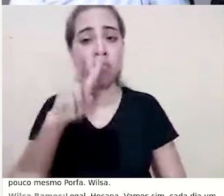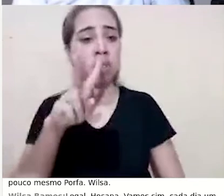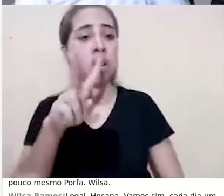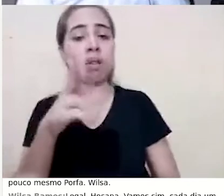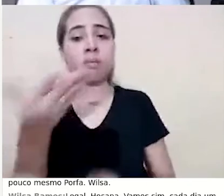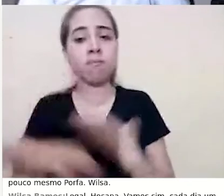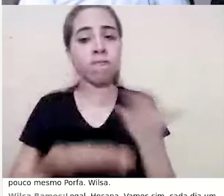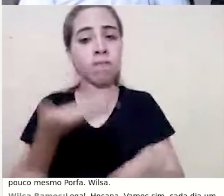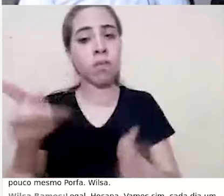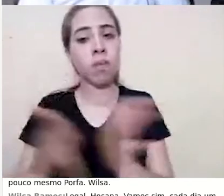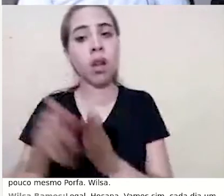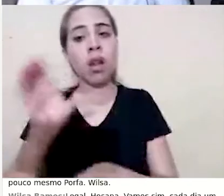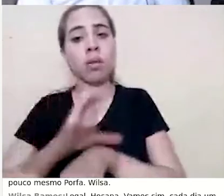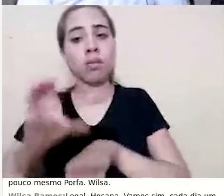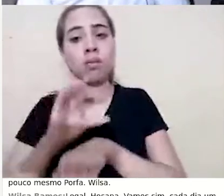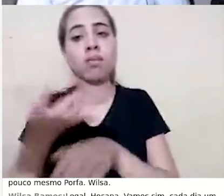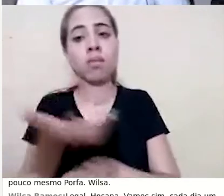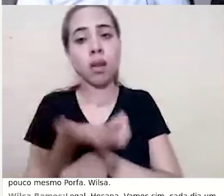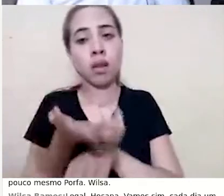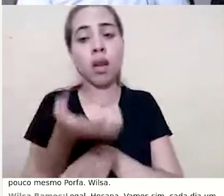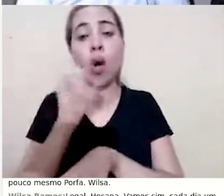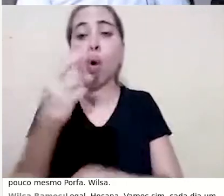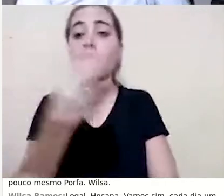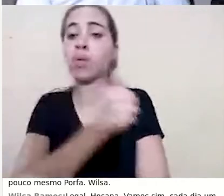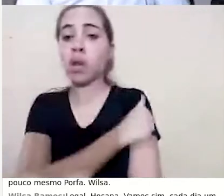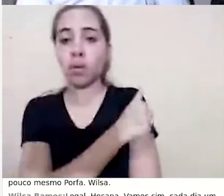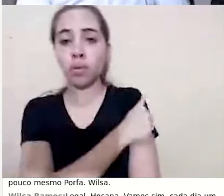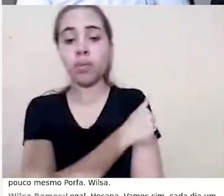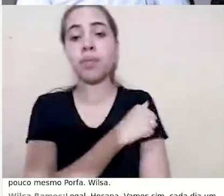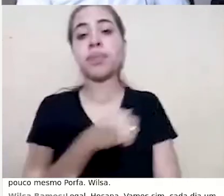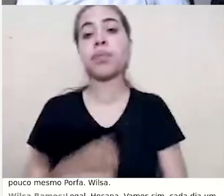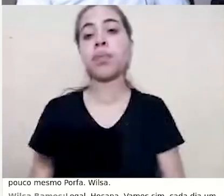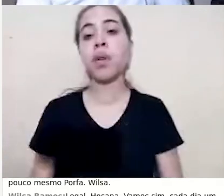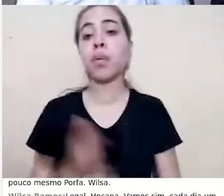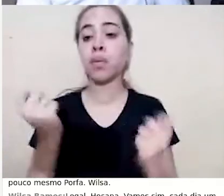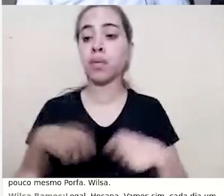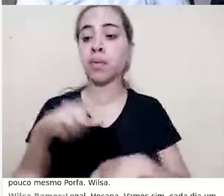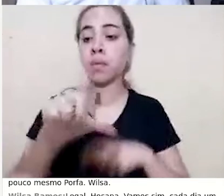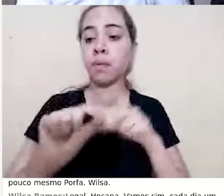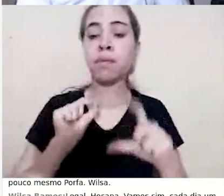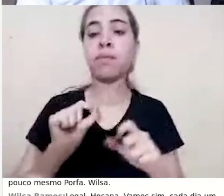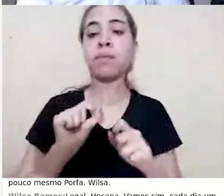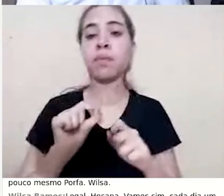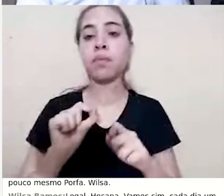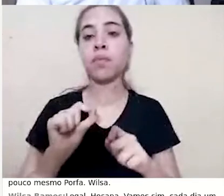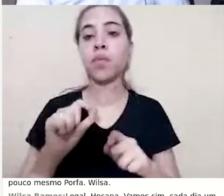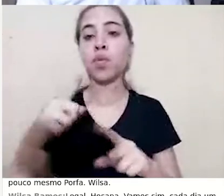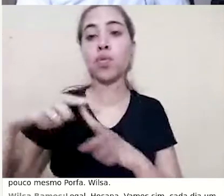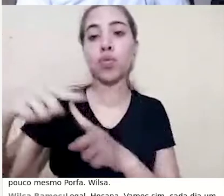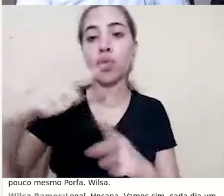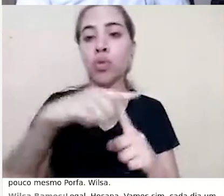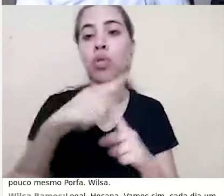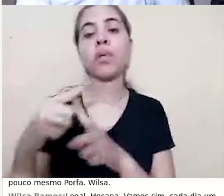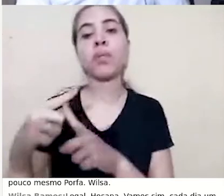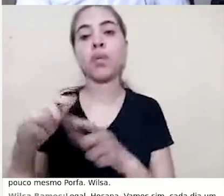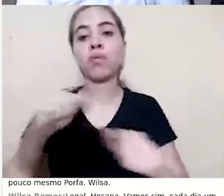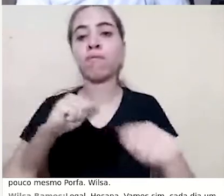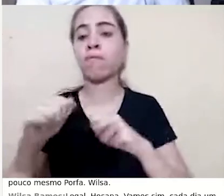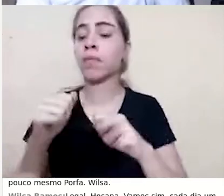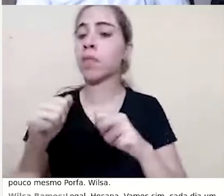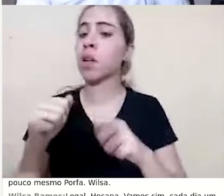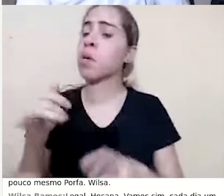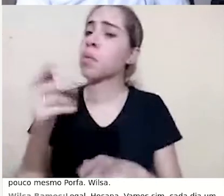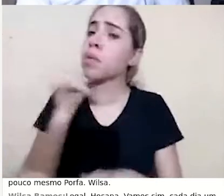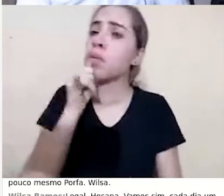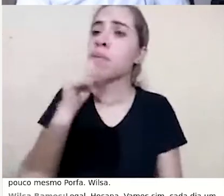disciplina, ou dos estudantes, e eu posso selecionar o tipo de ação, então quem viu o recurso